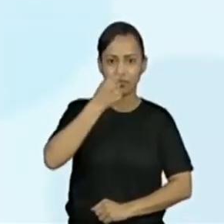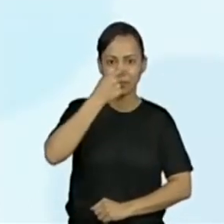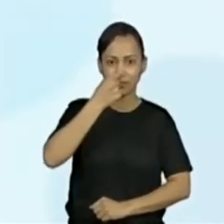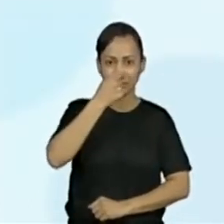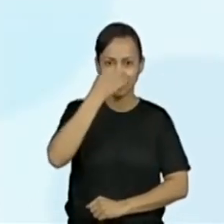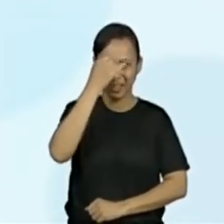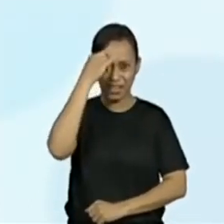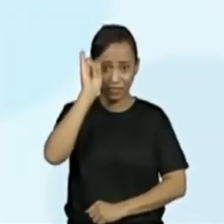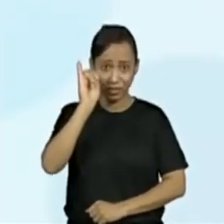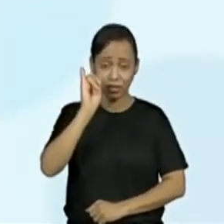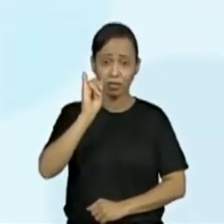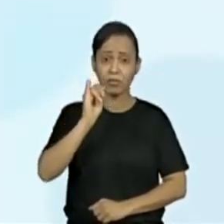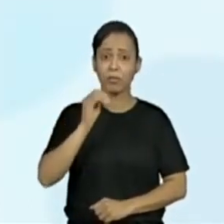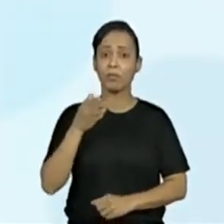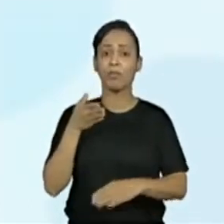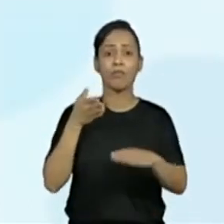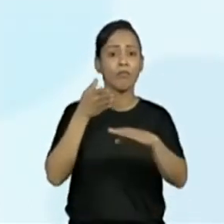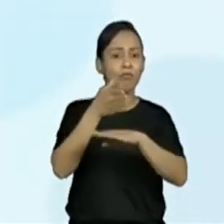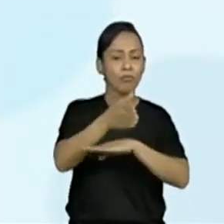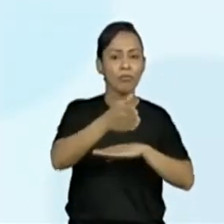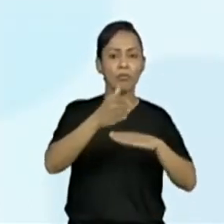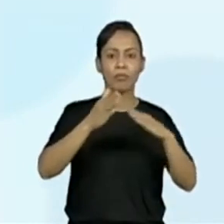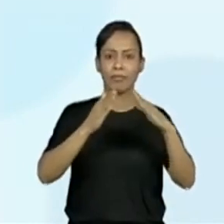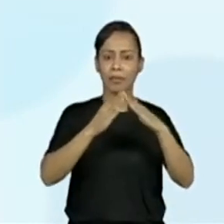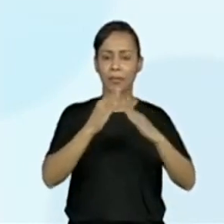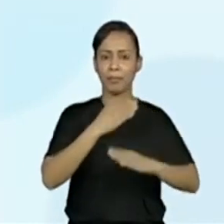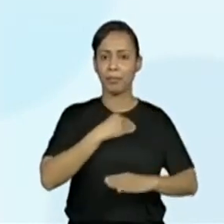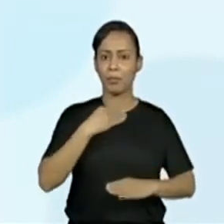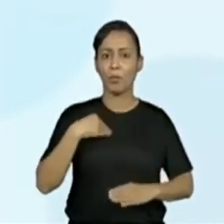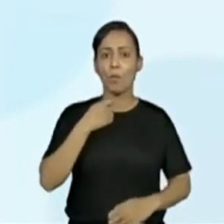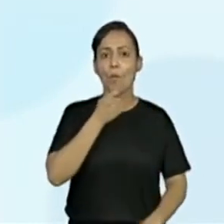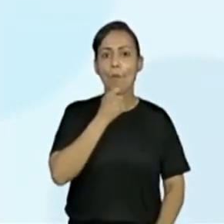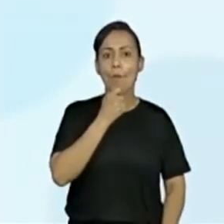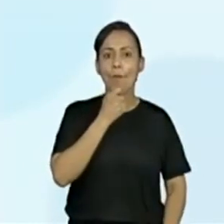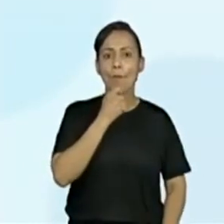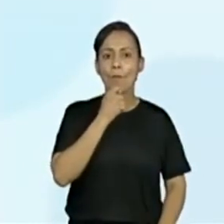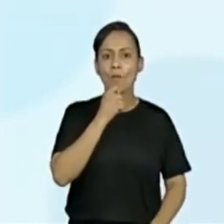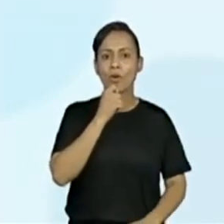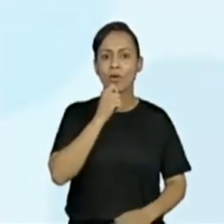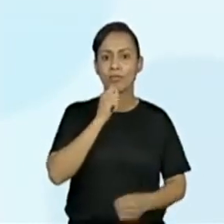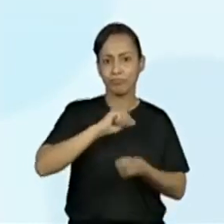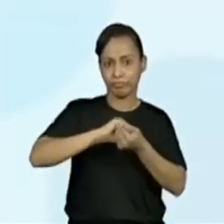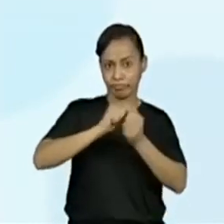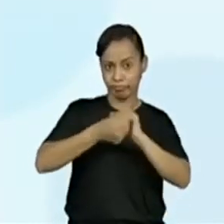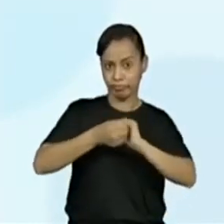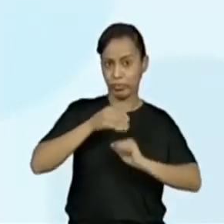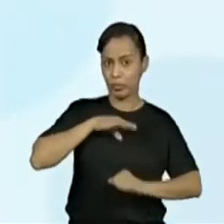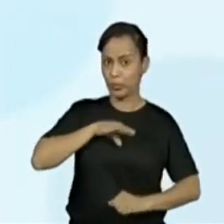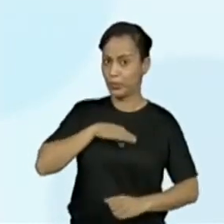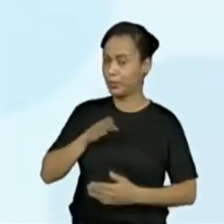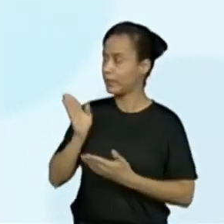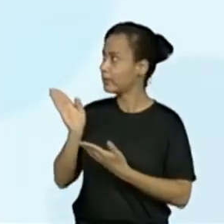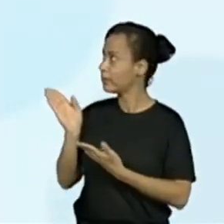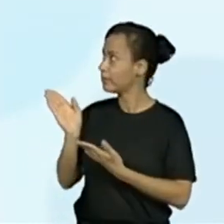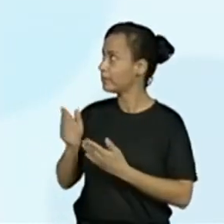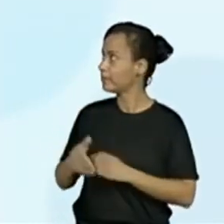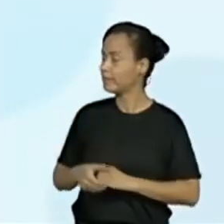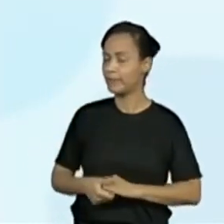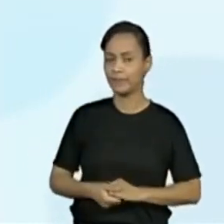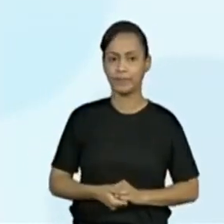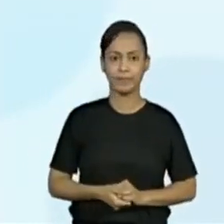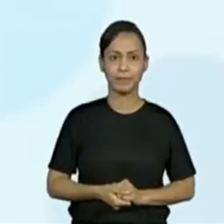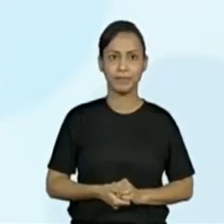Não se vacinaram Não se vacinaram